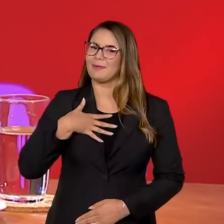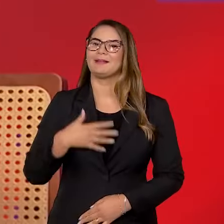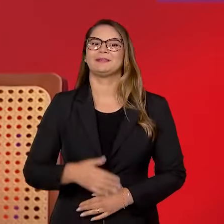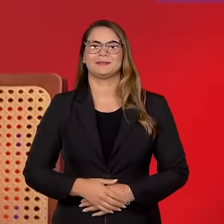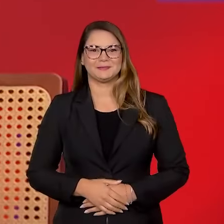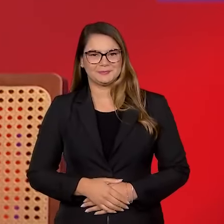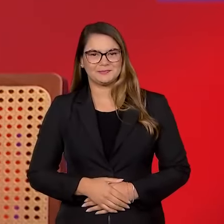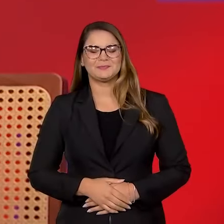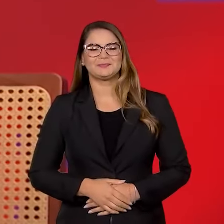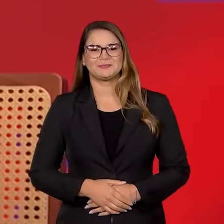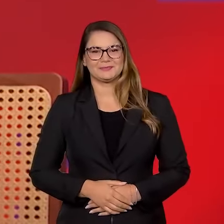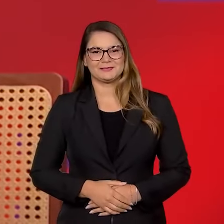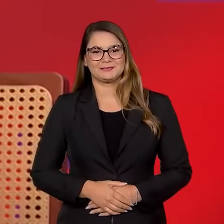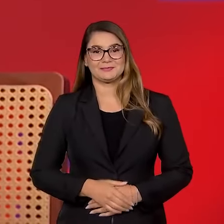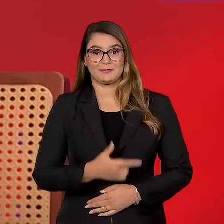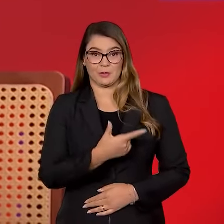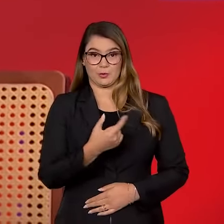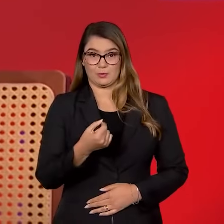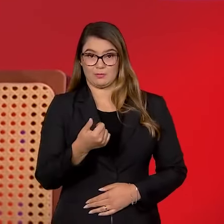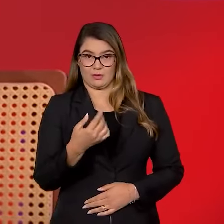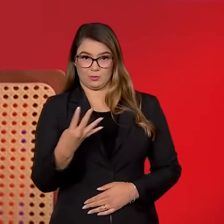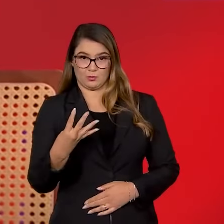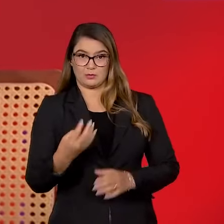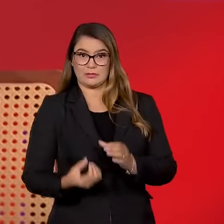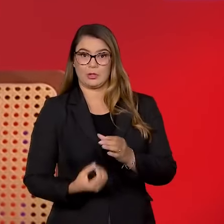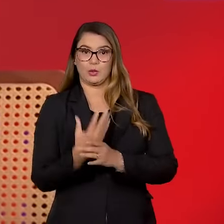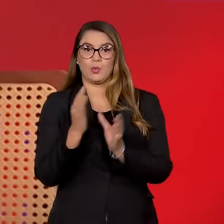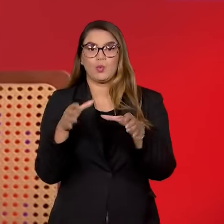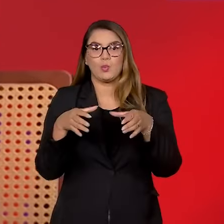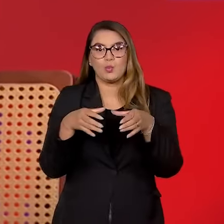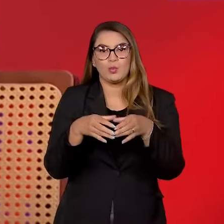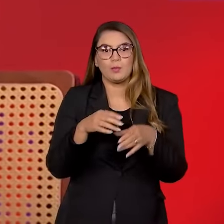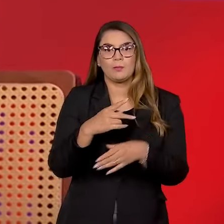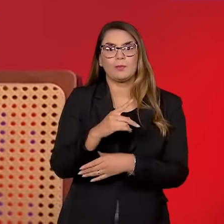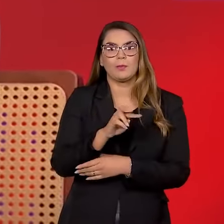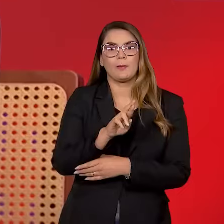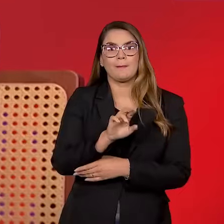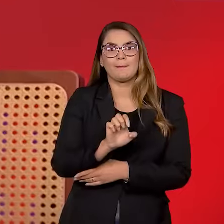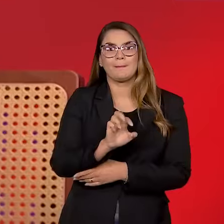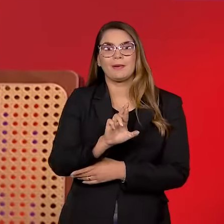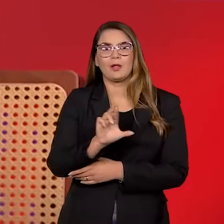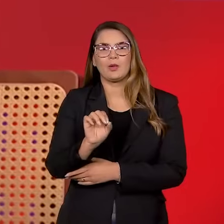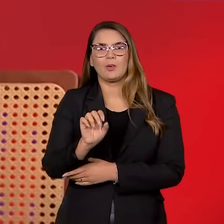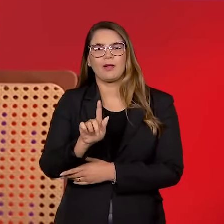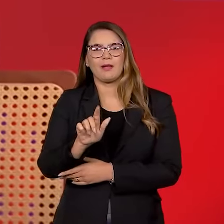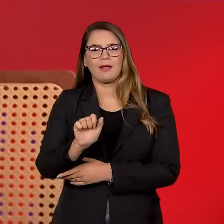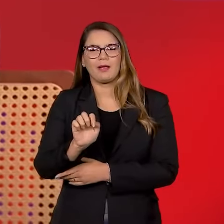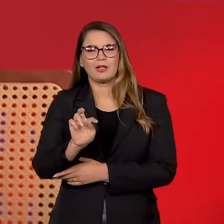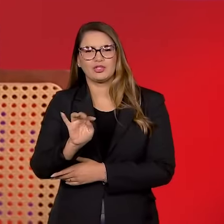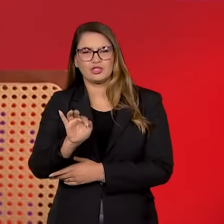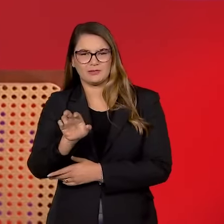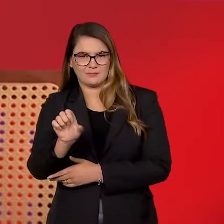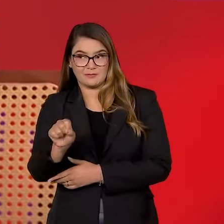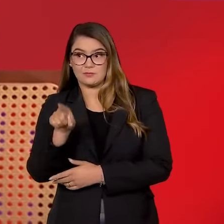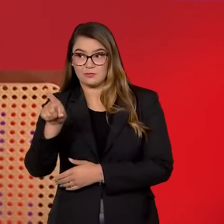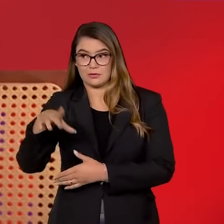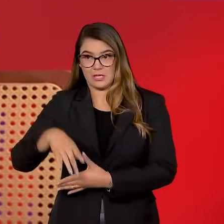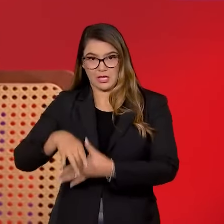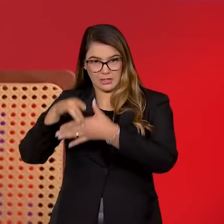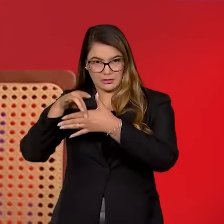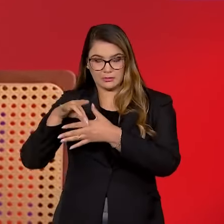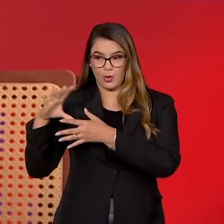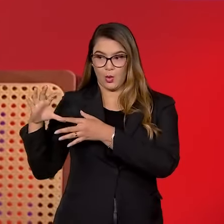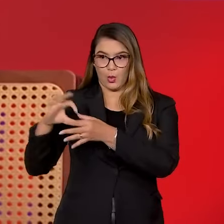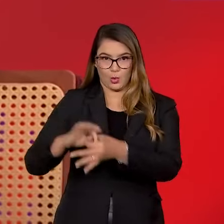obrigado. Marco, em 2014 surge o Prerrogativas, que é o grupo que você é um dos fundadores, um dos líderes. Isso num contexto de